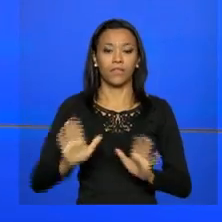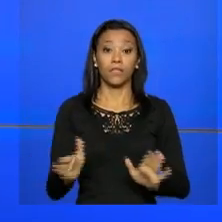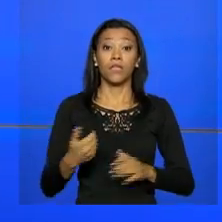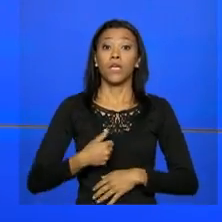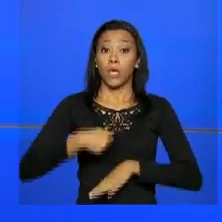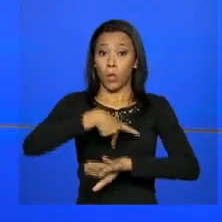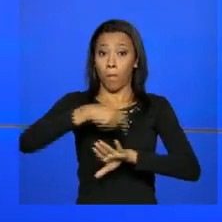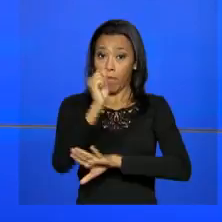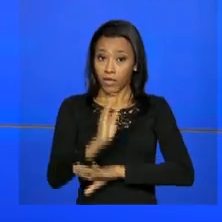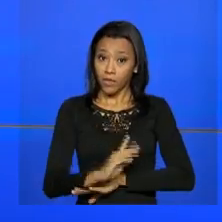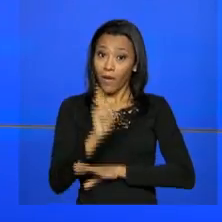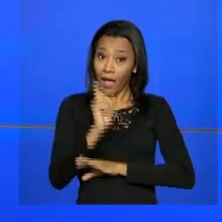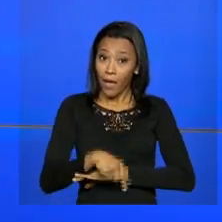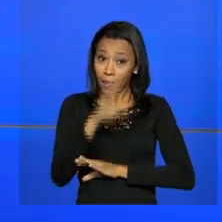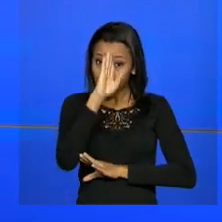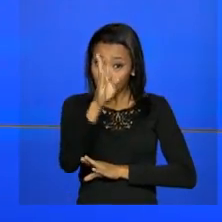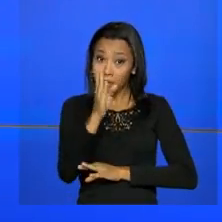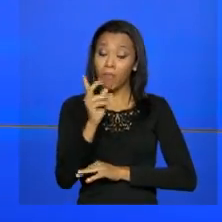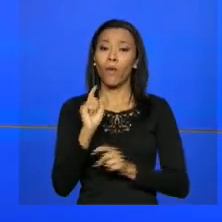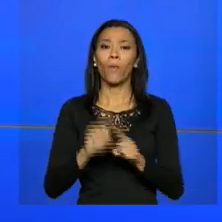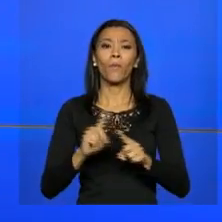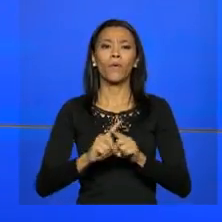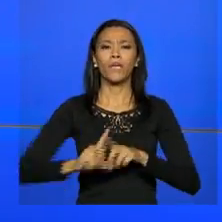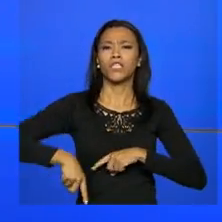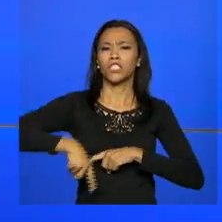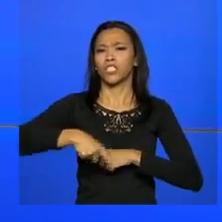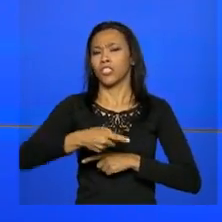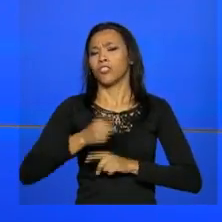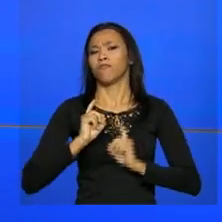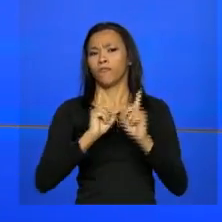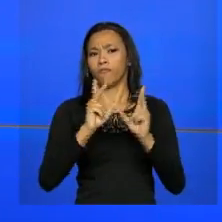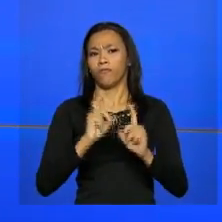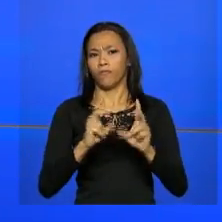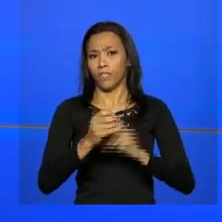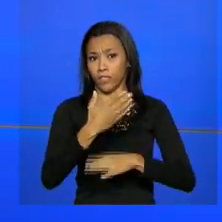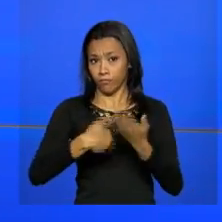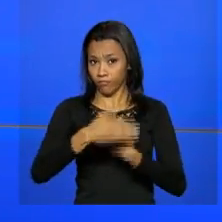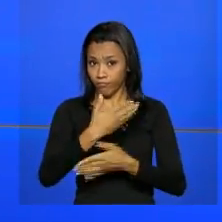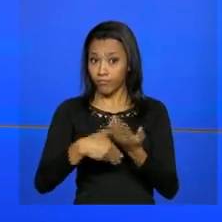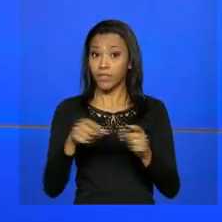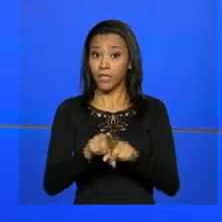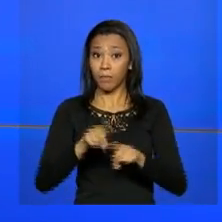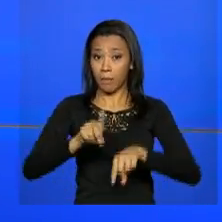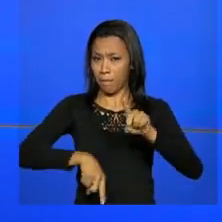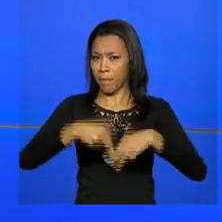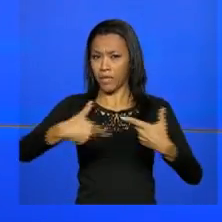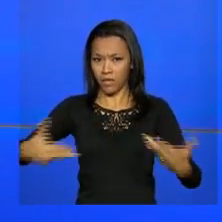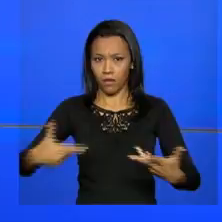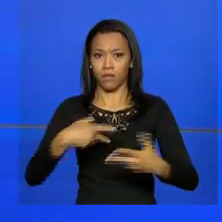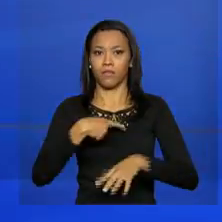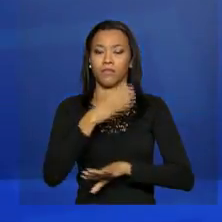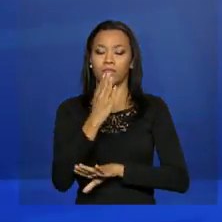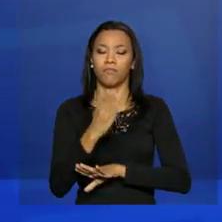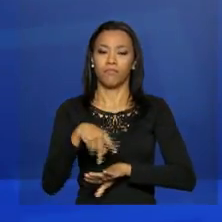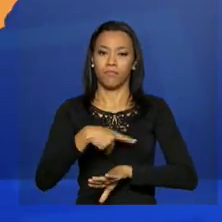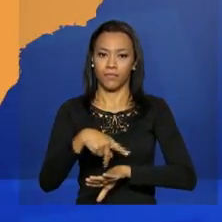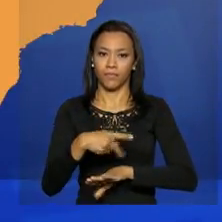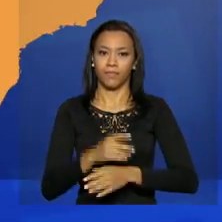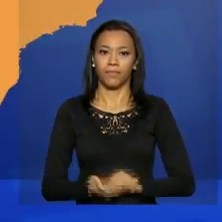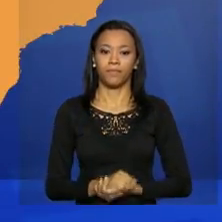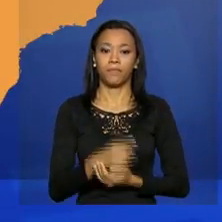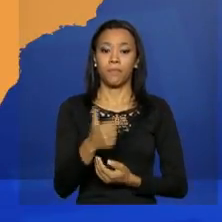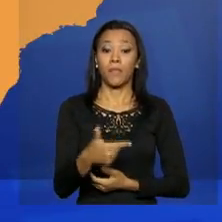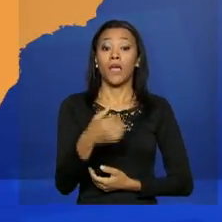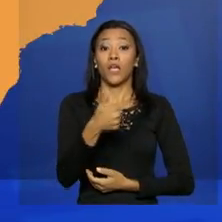E o Brasil é o principal destino das exportações bolivianas e o segundo maior fornecedor de produtos para o país. Em